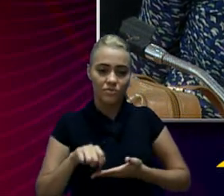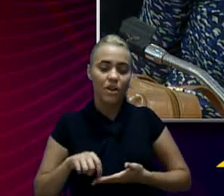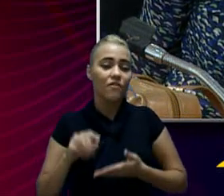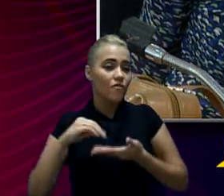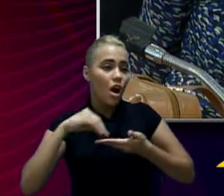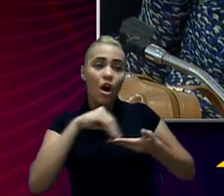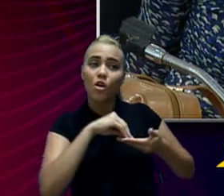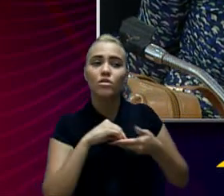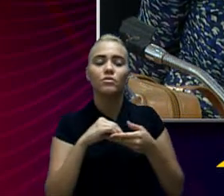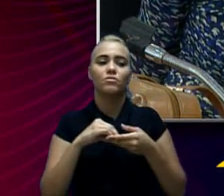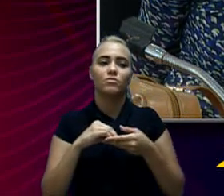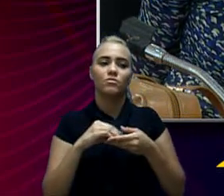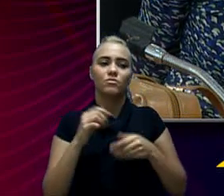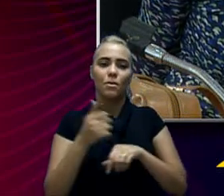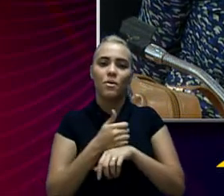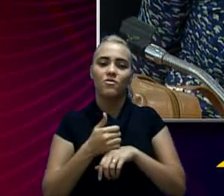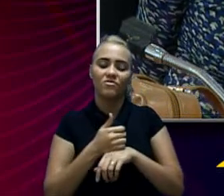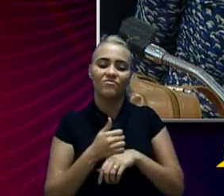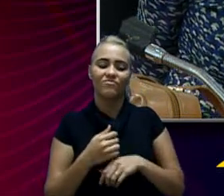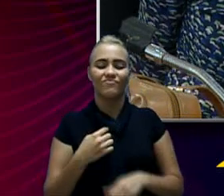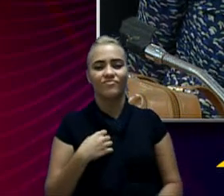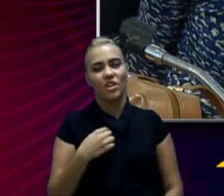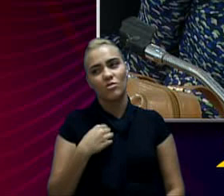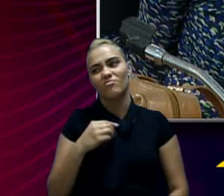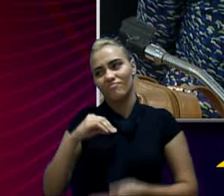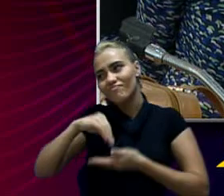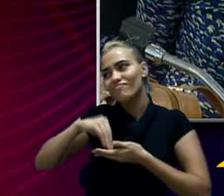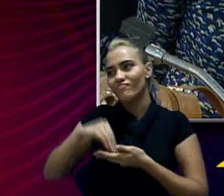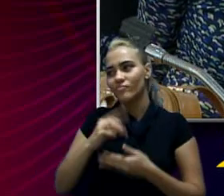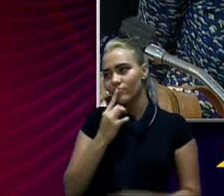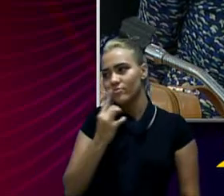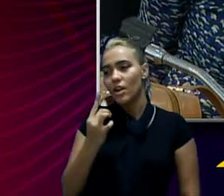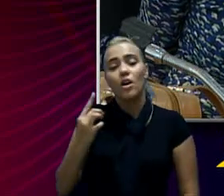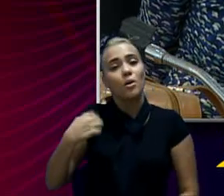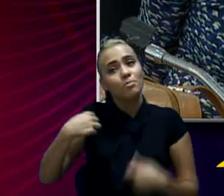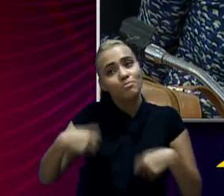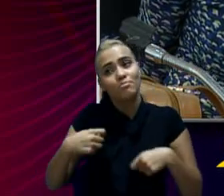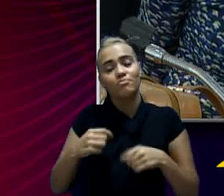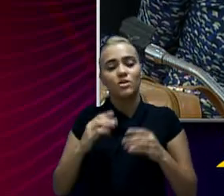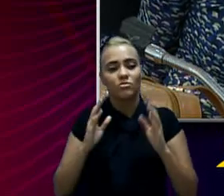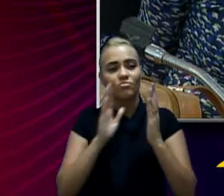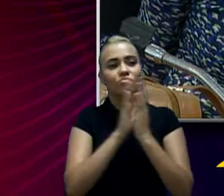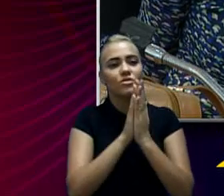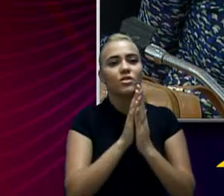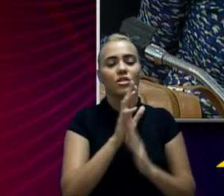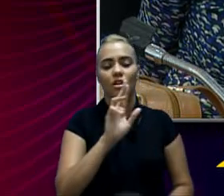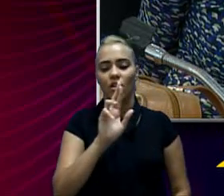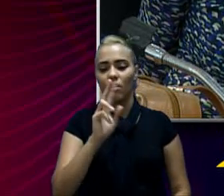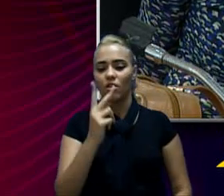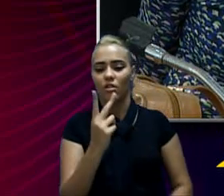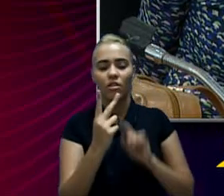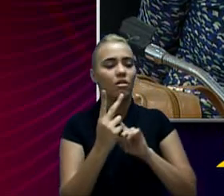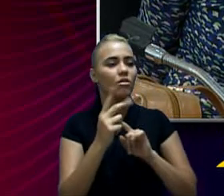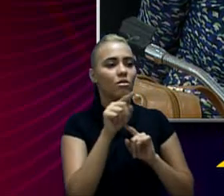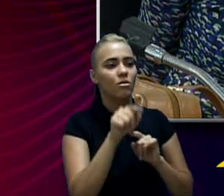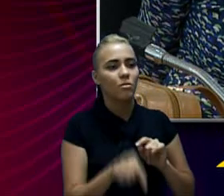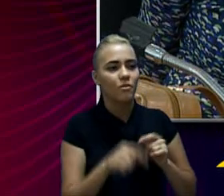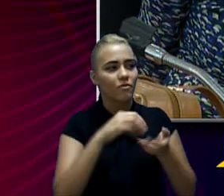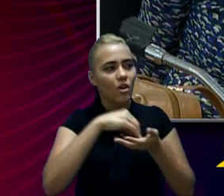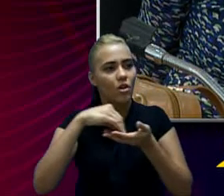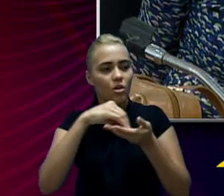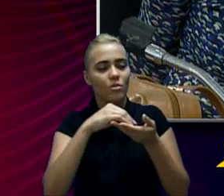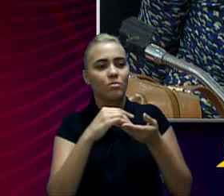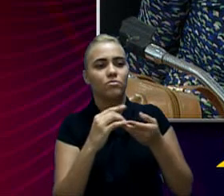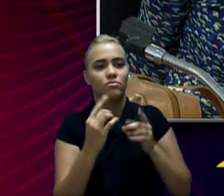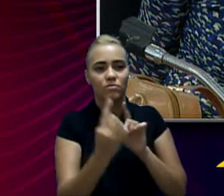de profissionais? Eu não tenho essa informação. Naturalmente, que nós podemos consultar a Secretaria de Recursos Humanos para entender quais os concursos que estão